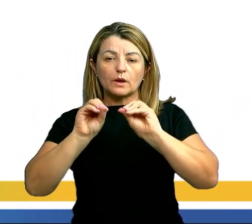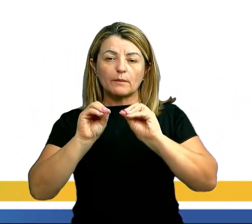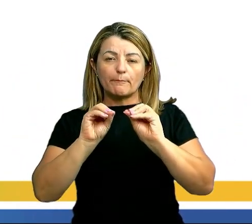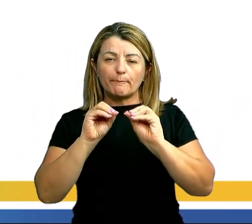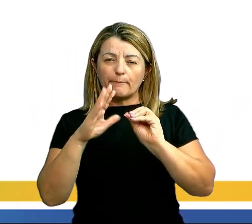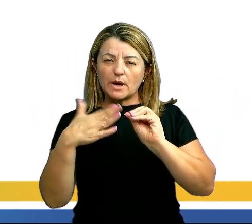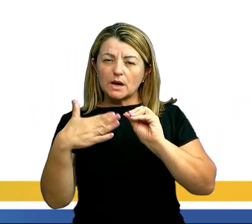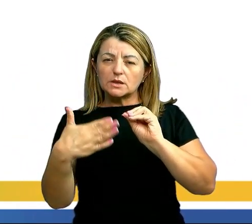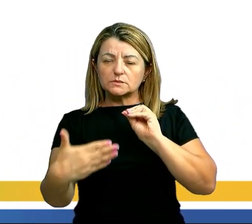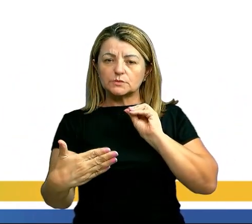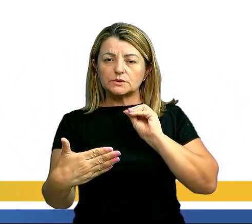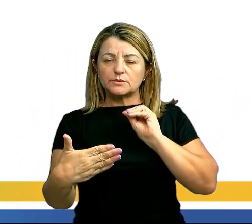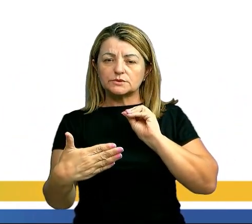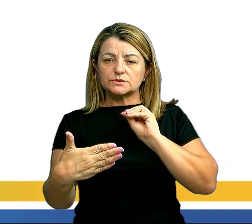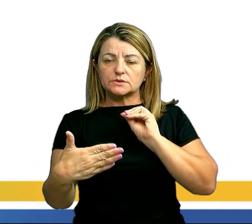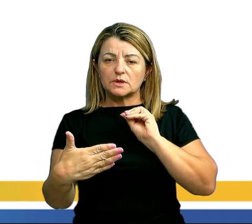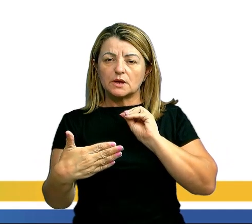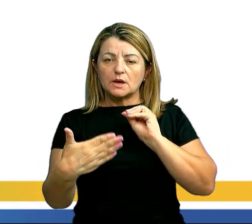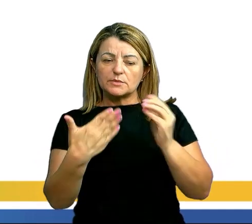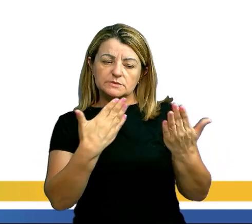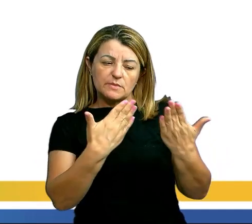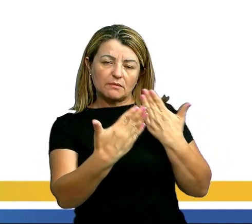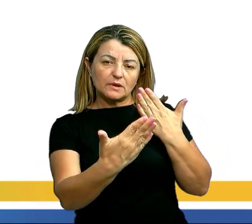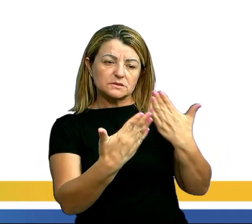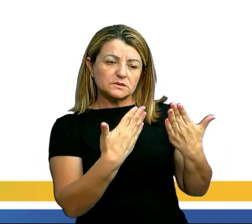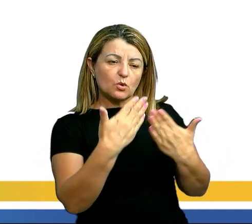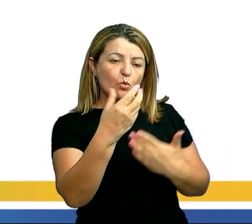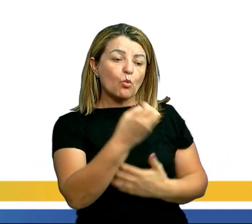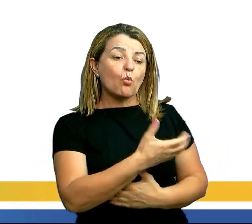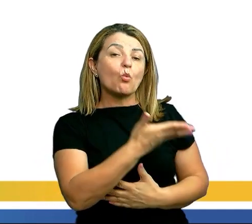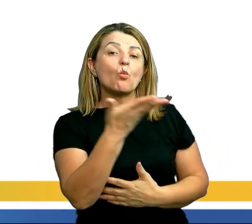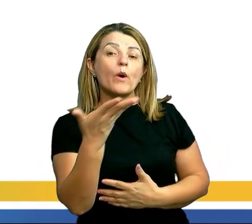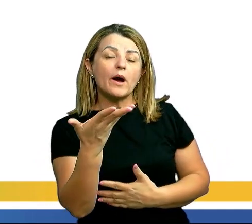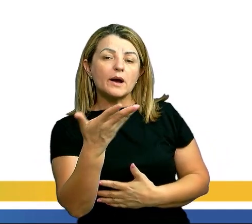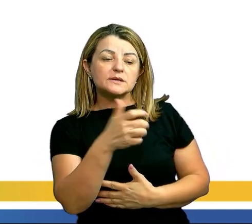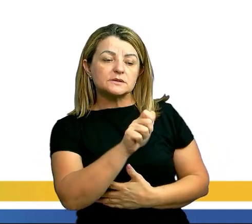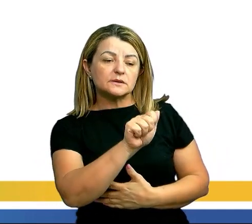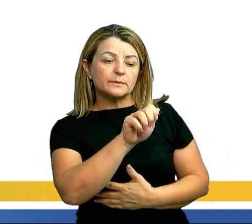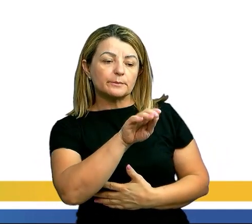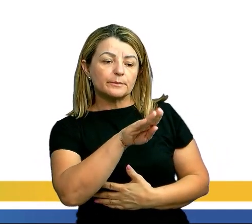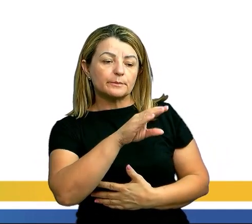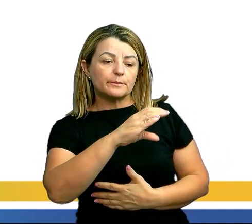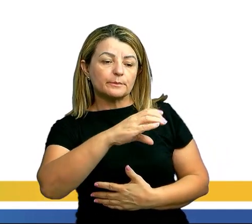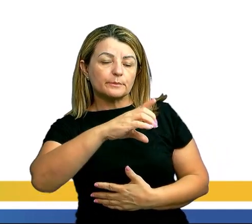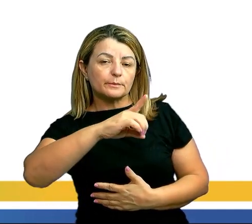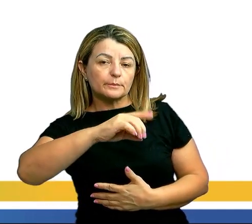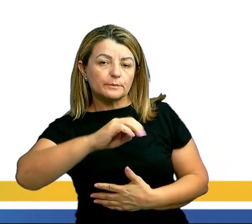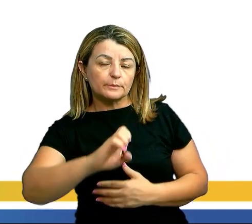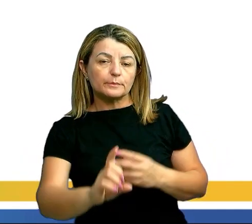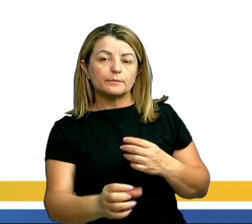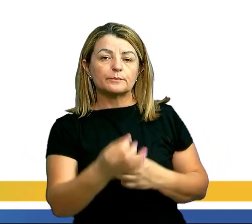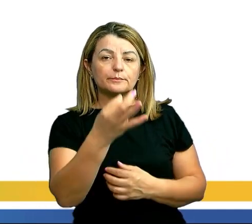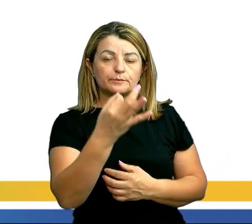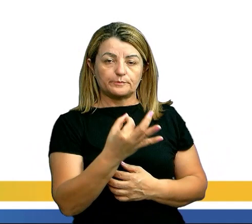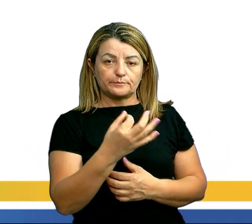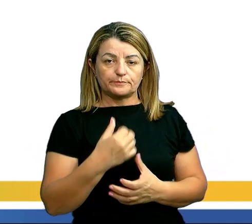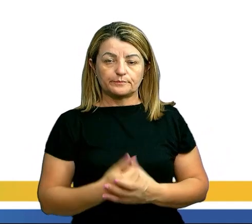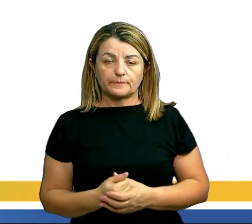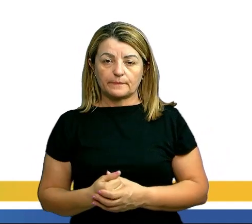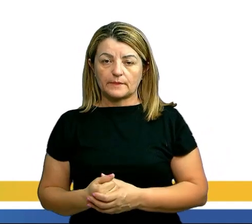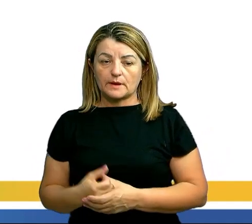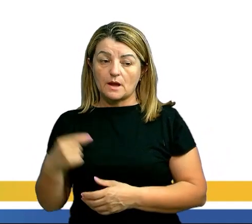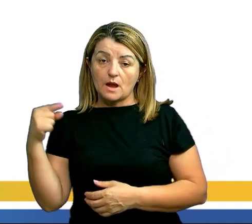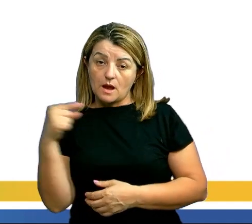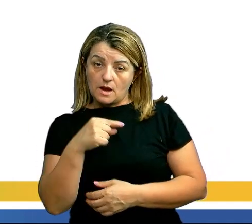nesse caso temos de analisar qual das alternativas nos corresponde ao que queremos encontrar aqui se